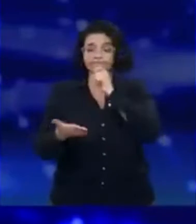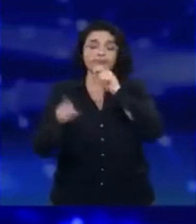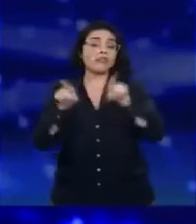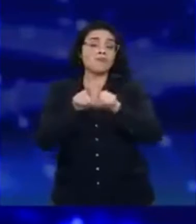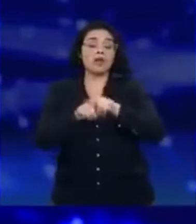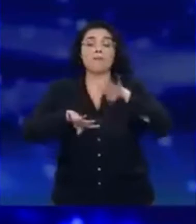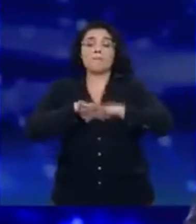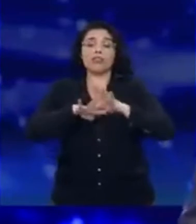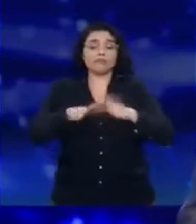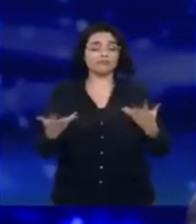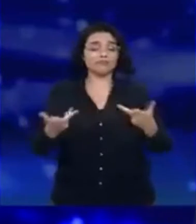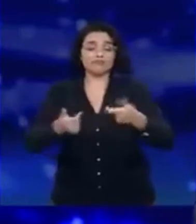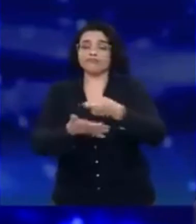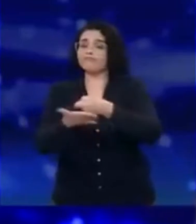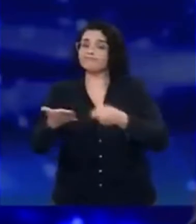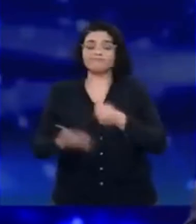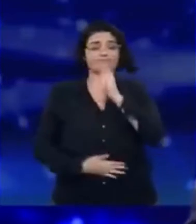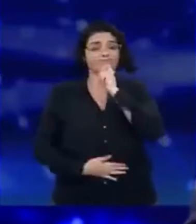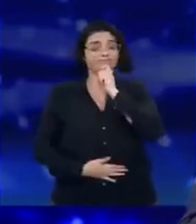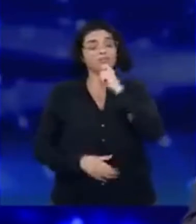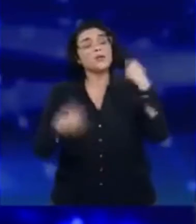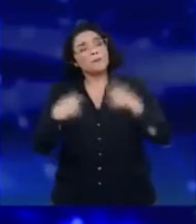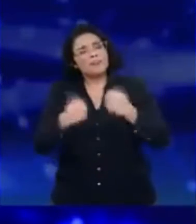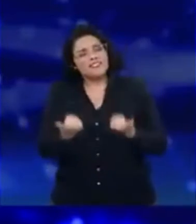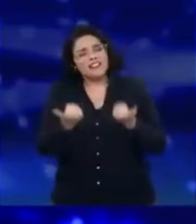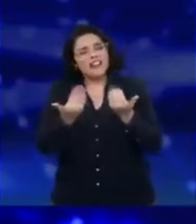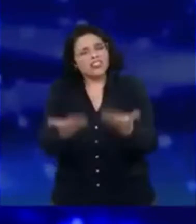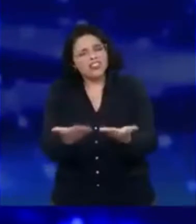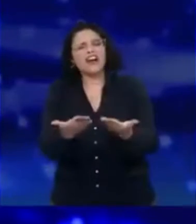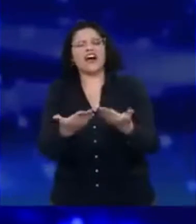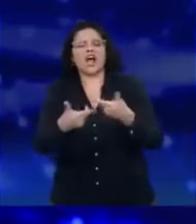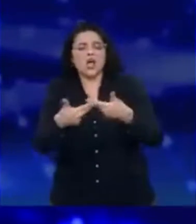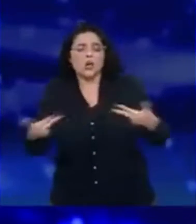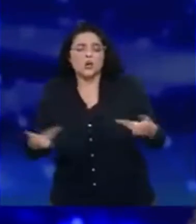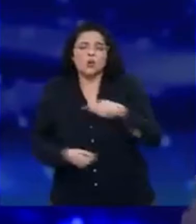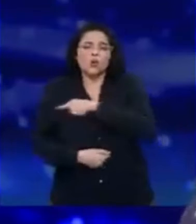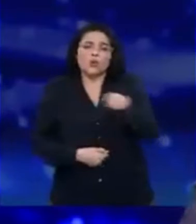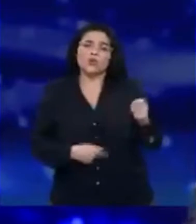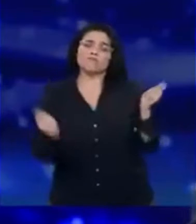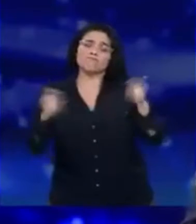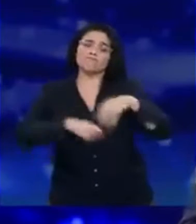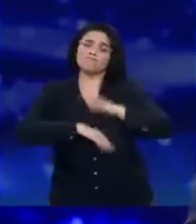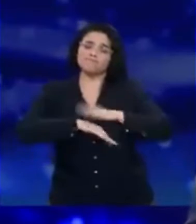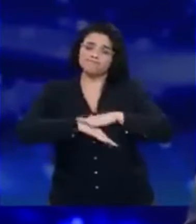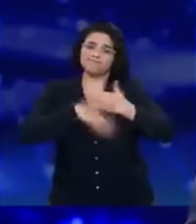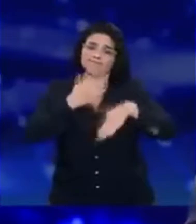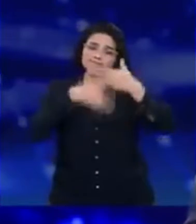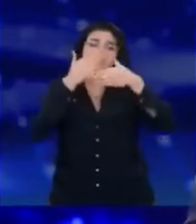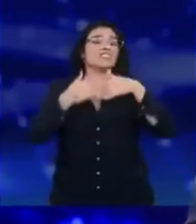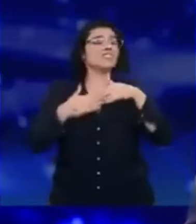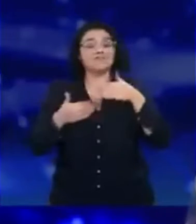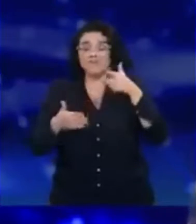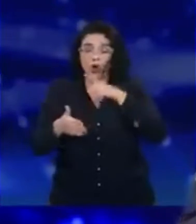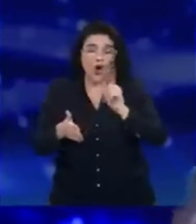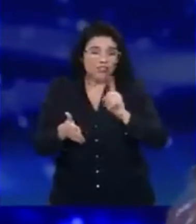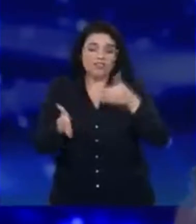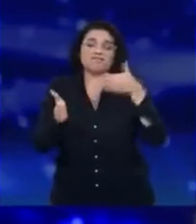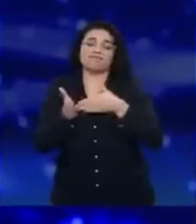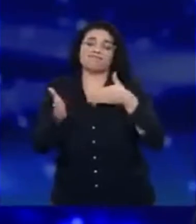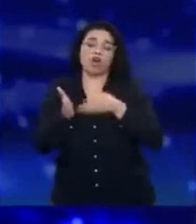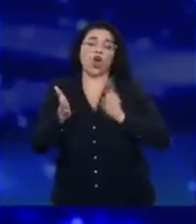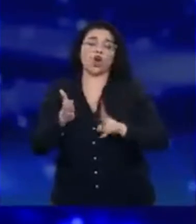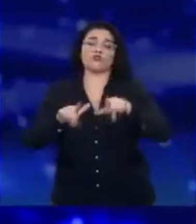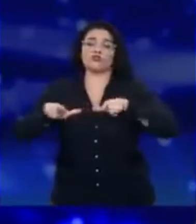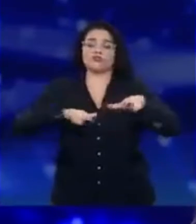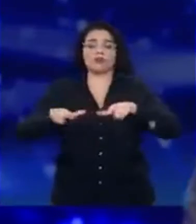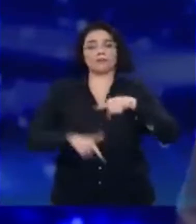Se a gente não der ferramentas para esses jovens, não der as competências para esses jovens, as portas do mercado de trabalho estarão fechadas e eles